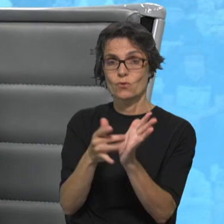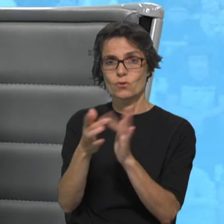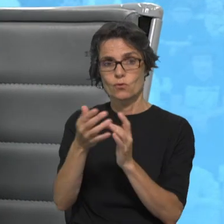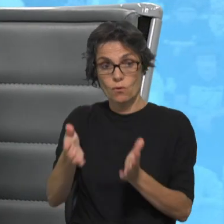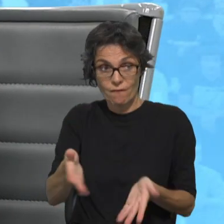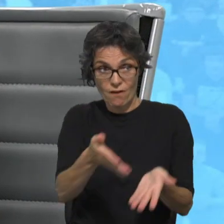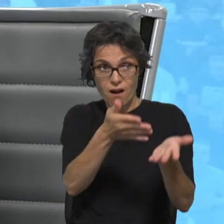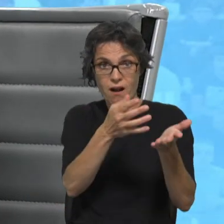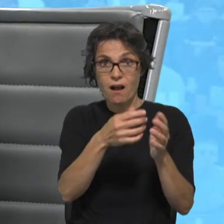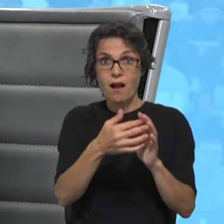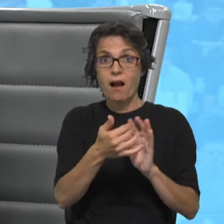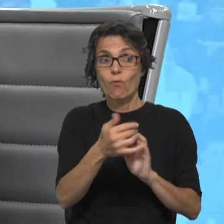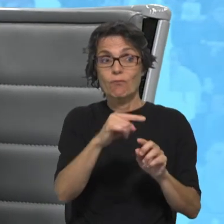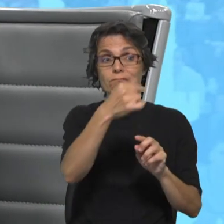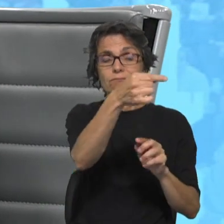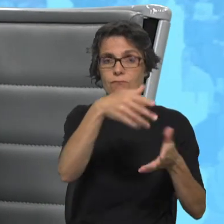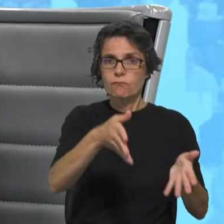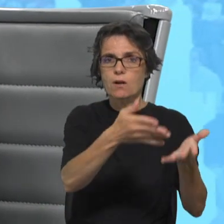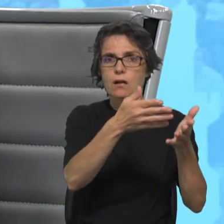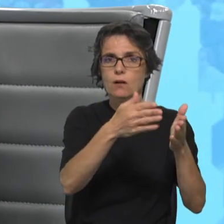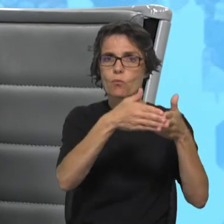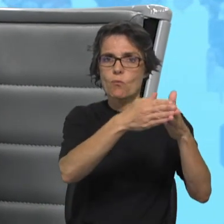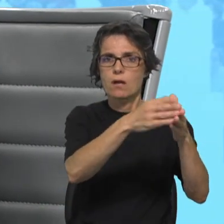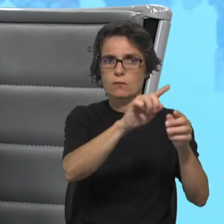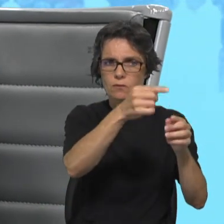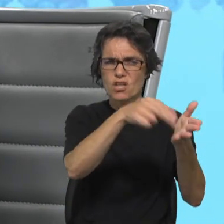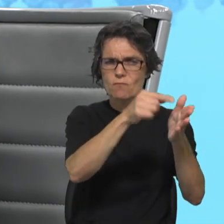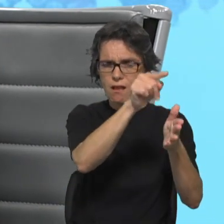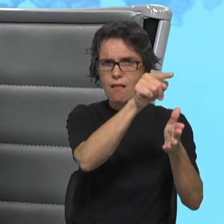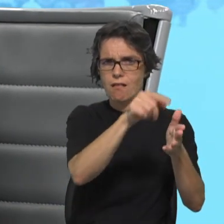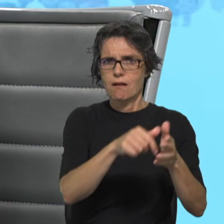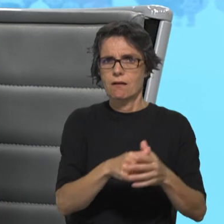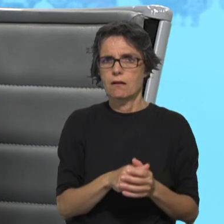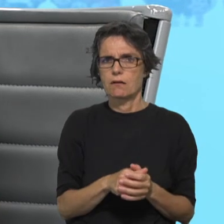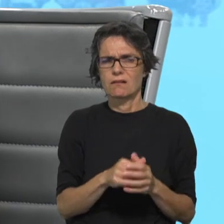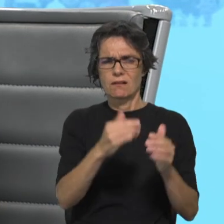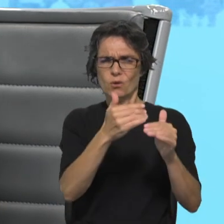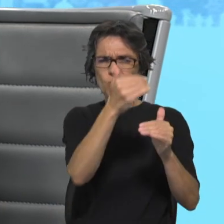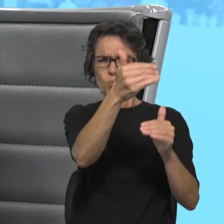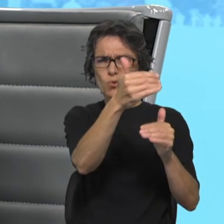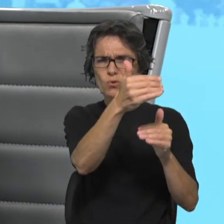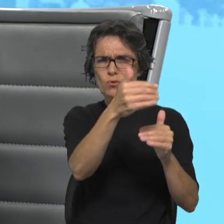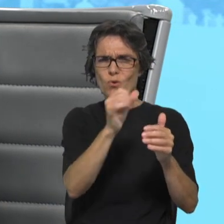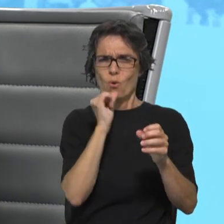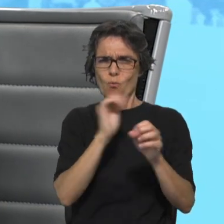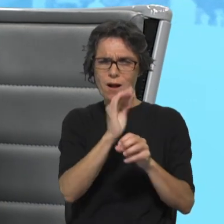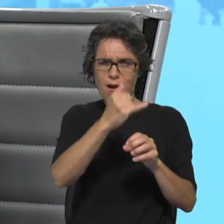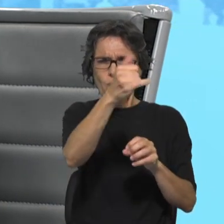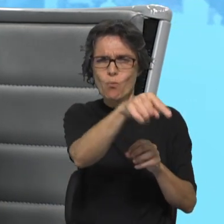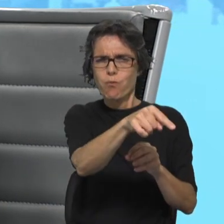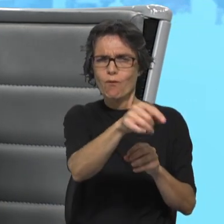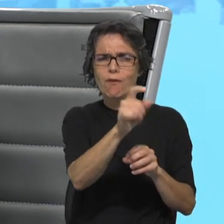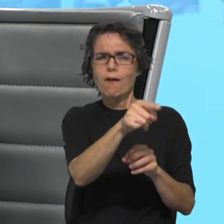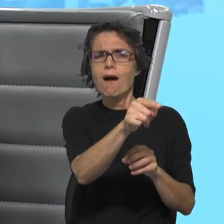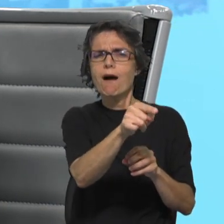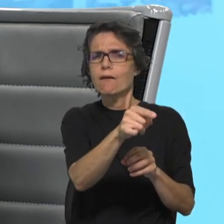para o barco e esperá-lo na outra margem. Esta, que margem é esta? Descobrir esta margem